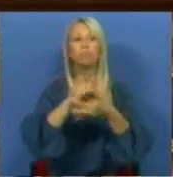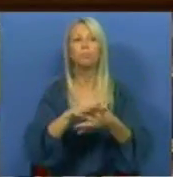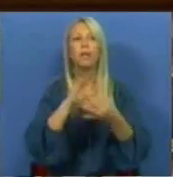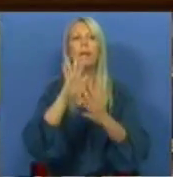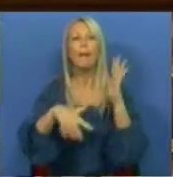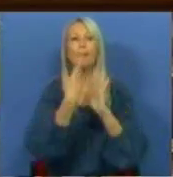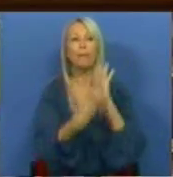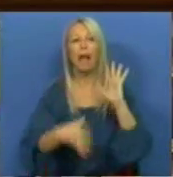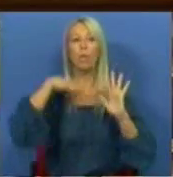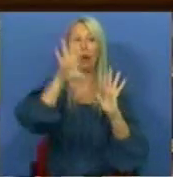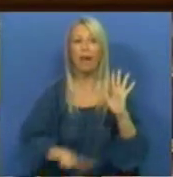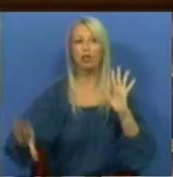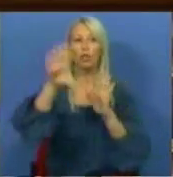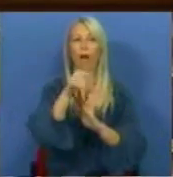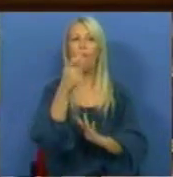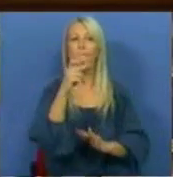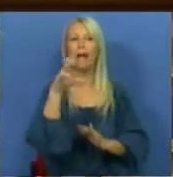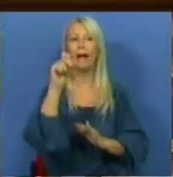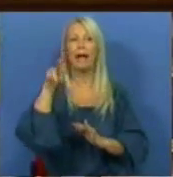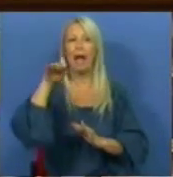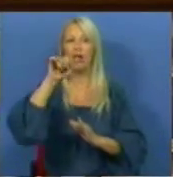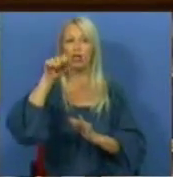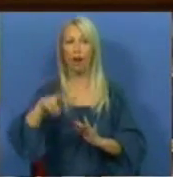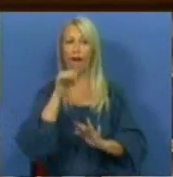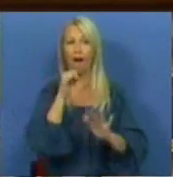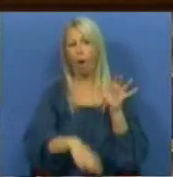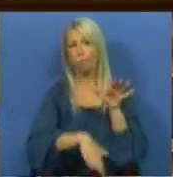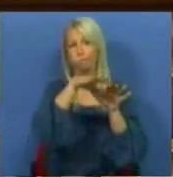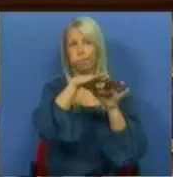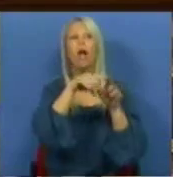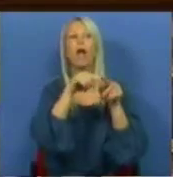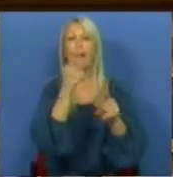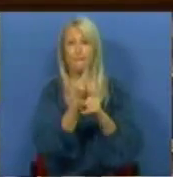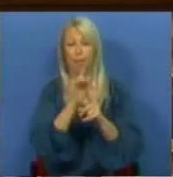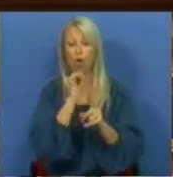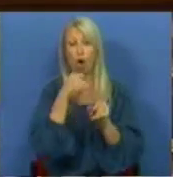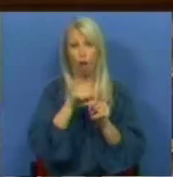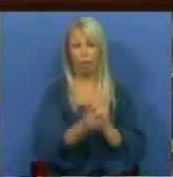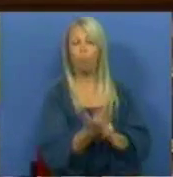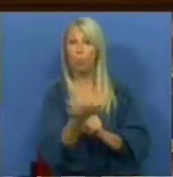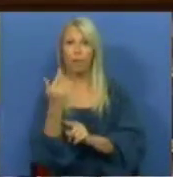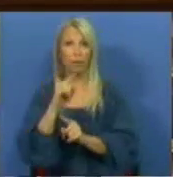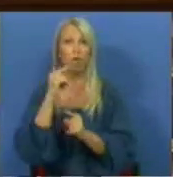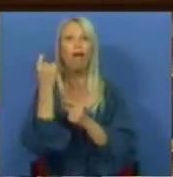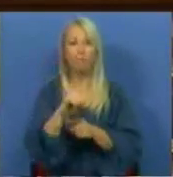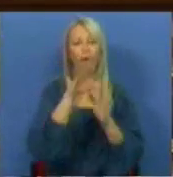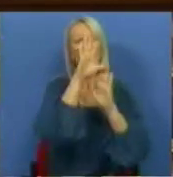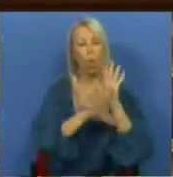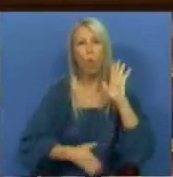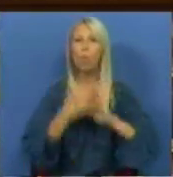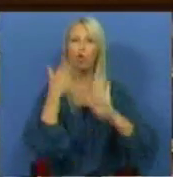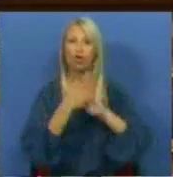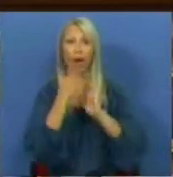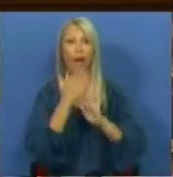Plano Nacional de Barragens. Isto, apesar do próprio Código de Expropriações já conter condições de urgência no